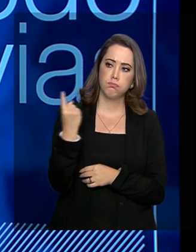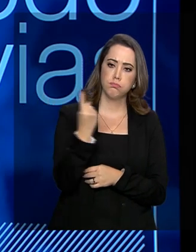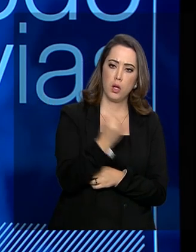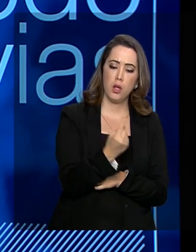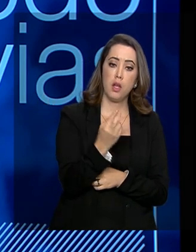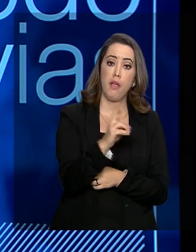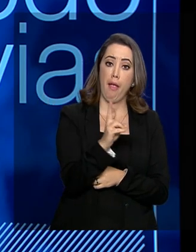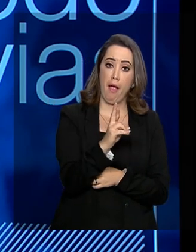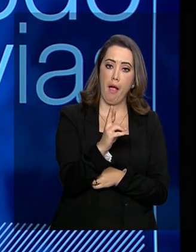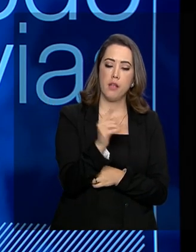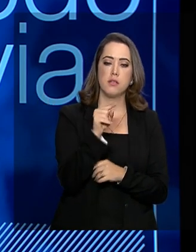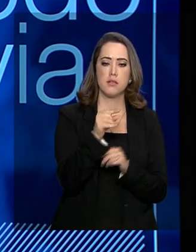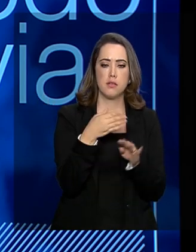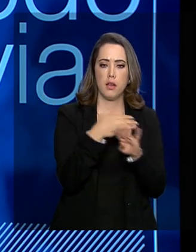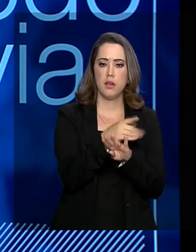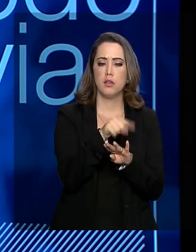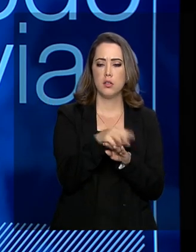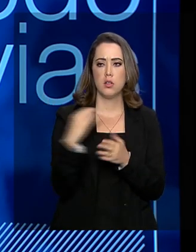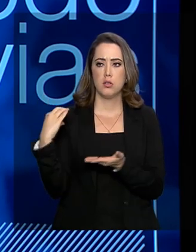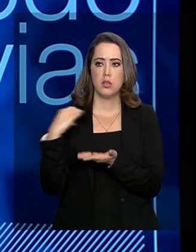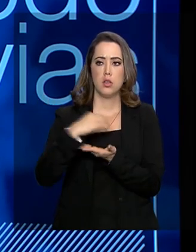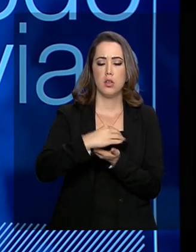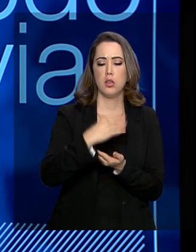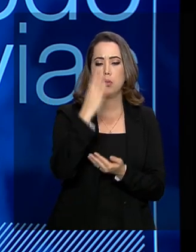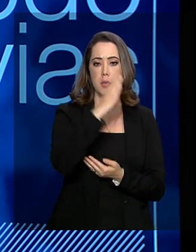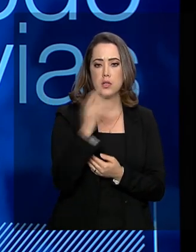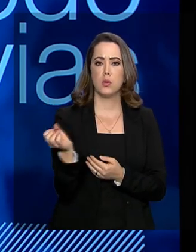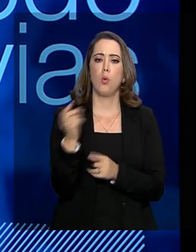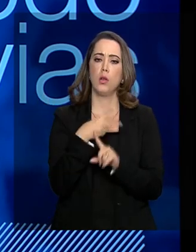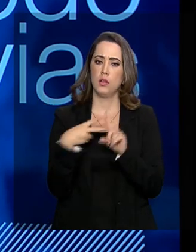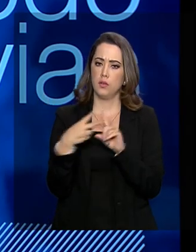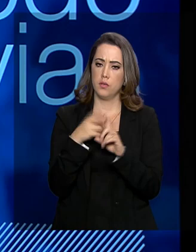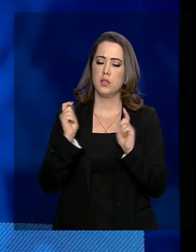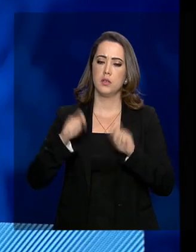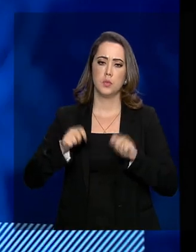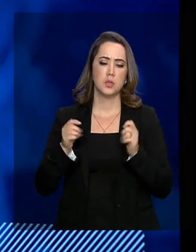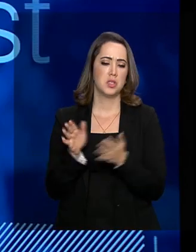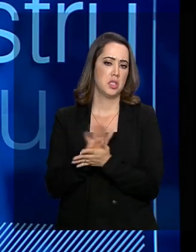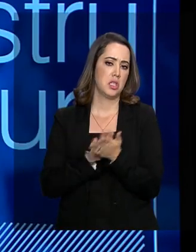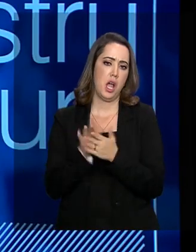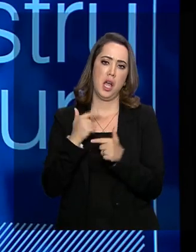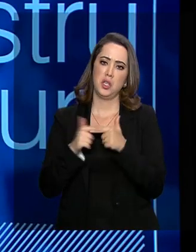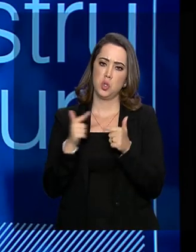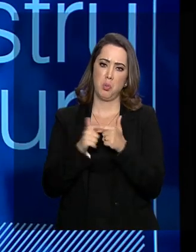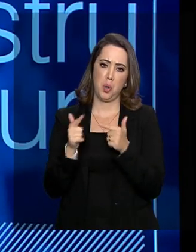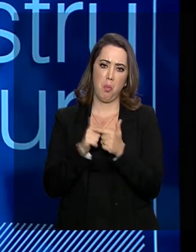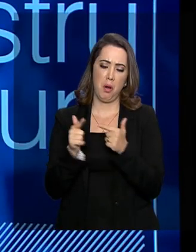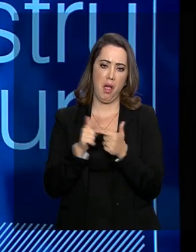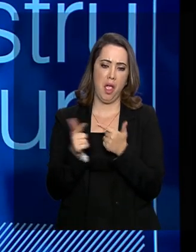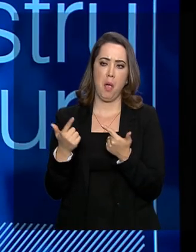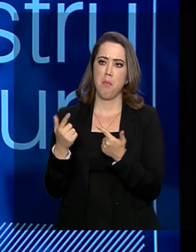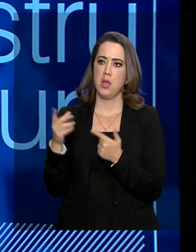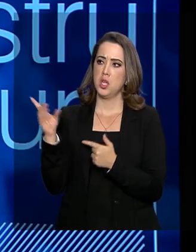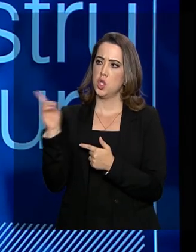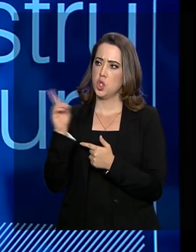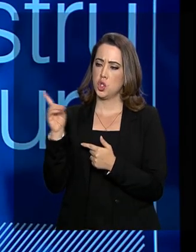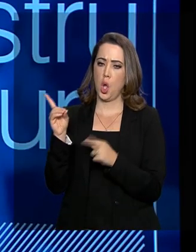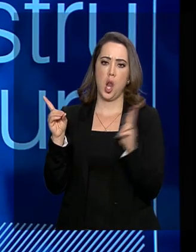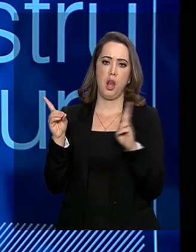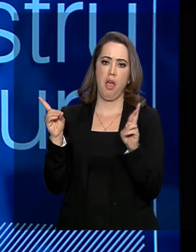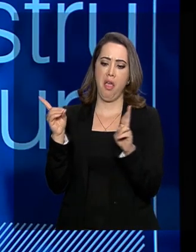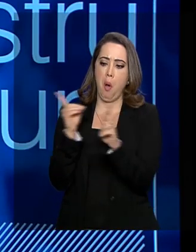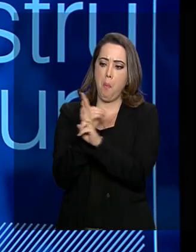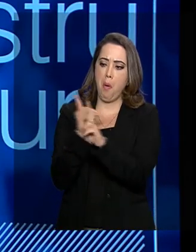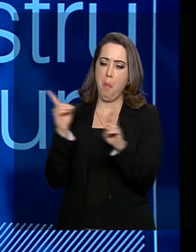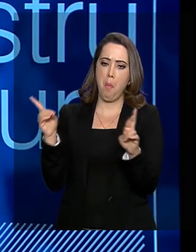vai colocar investimentos no Brasil e o Brasil, tendo uma nova Previdência, vai garantir que a gente não vai ter uma crise cambial, nem inflação estourando e ele